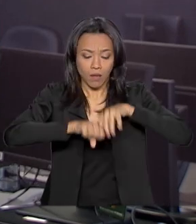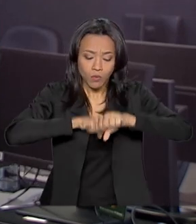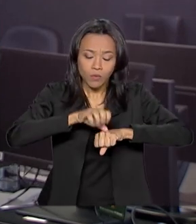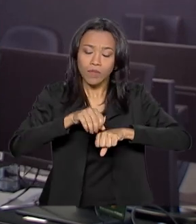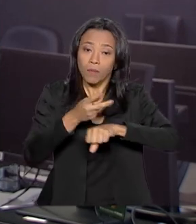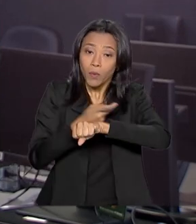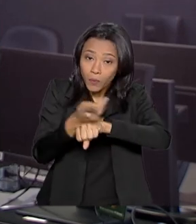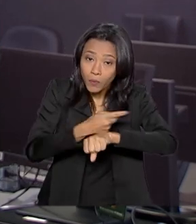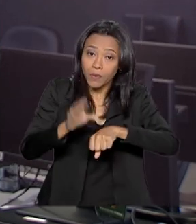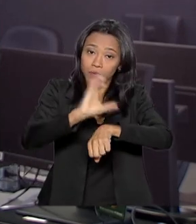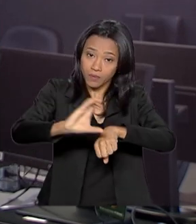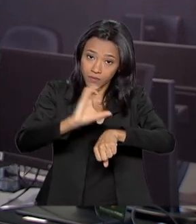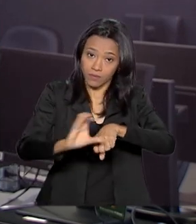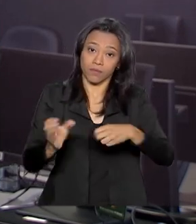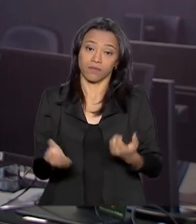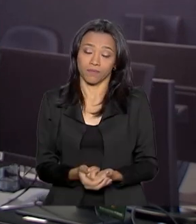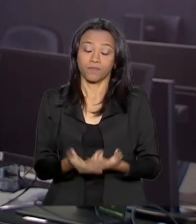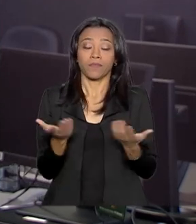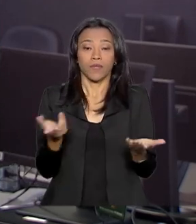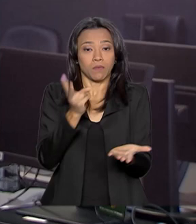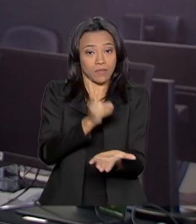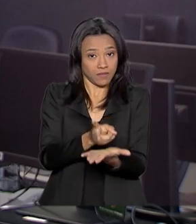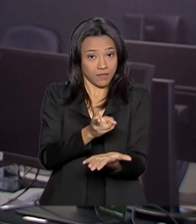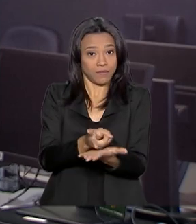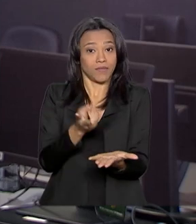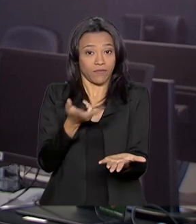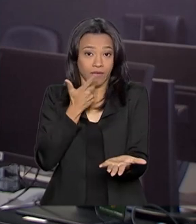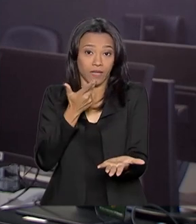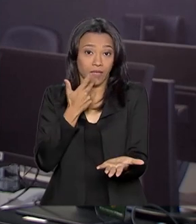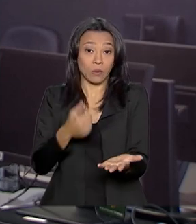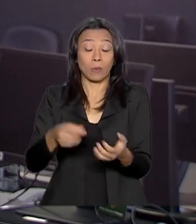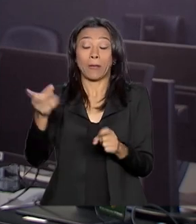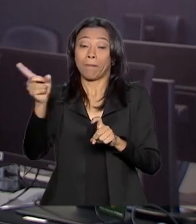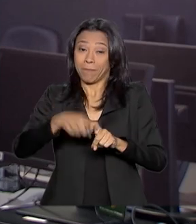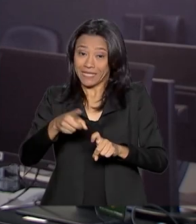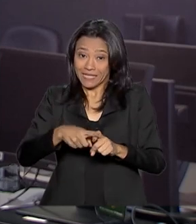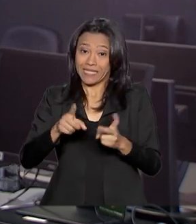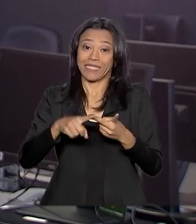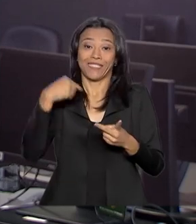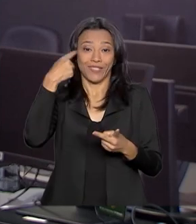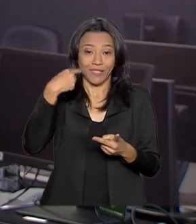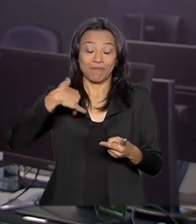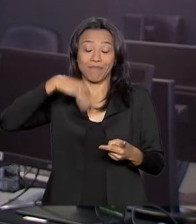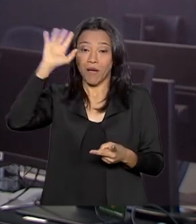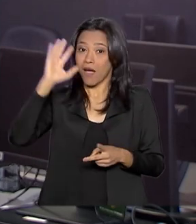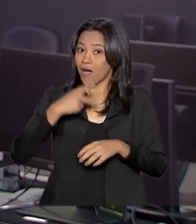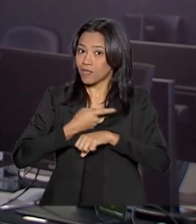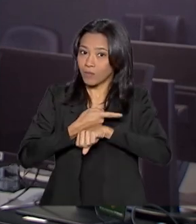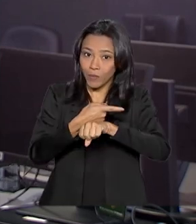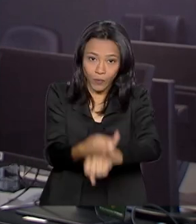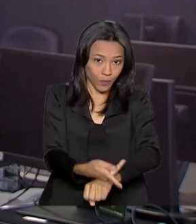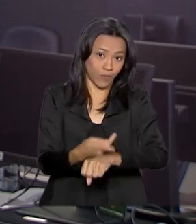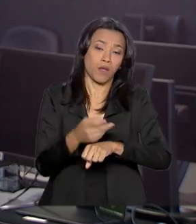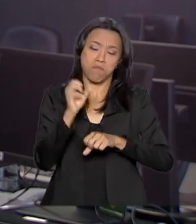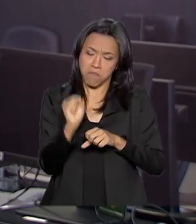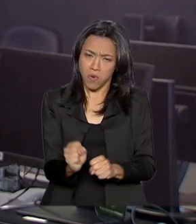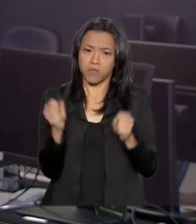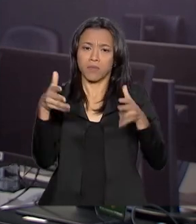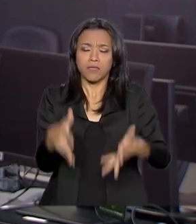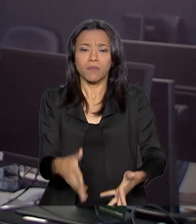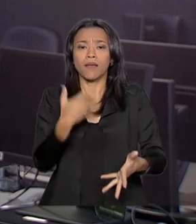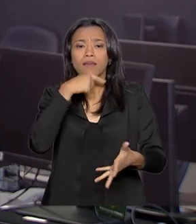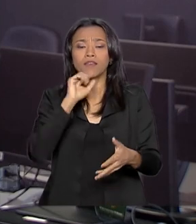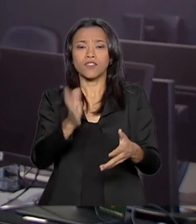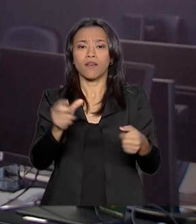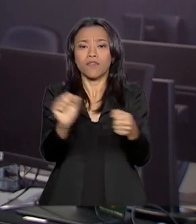longo do processo de seleção. Como sempre, Carla, Medicina e Direito são os mais concorridos. Podem participar do processo quem